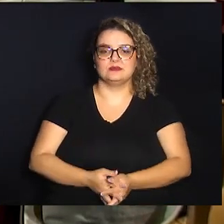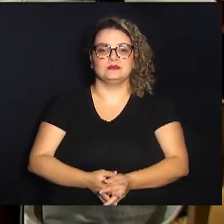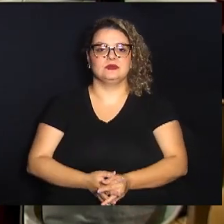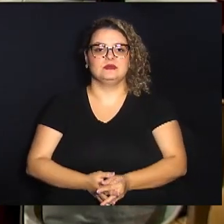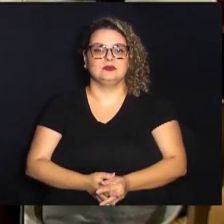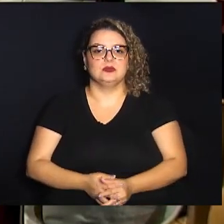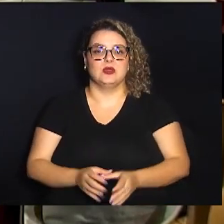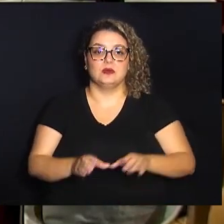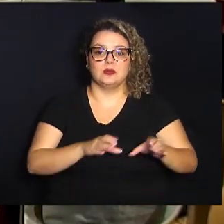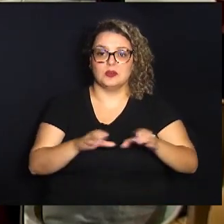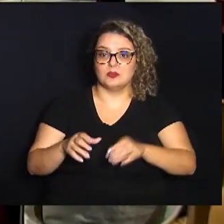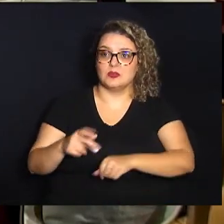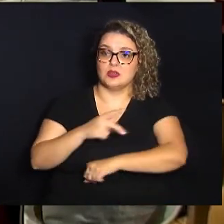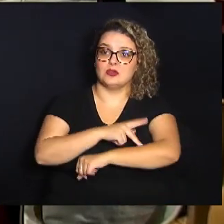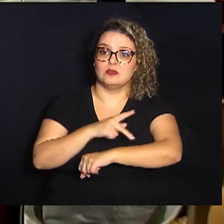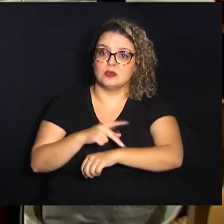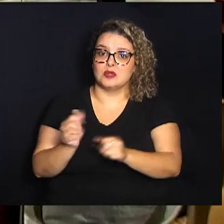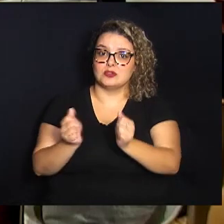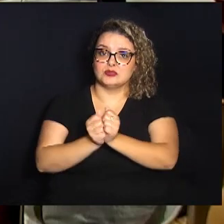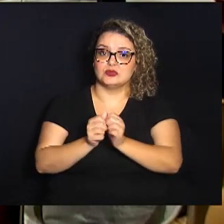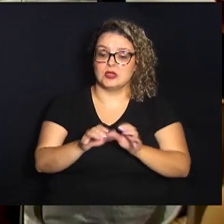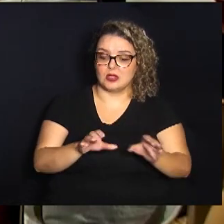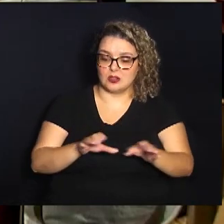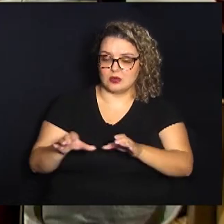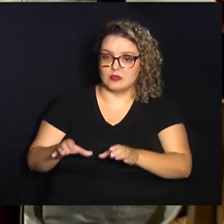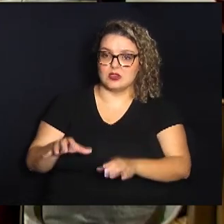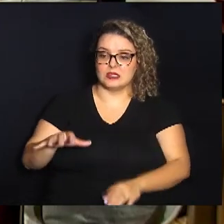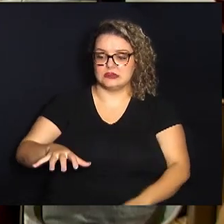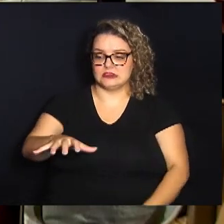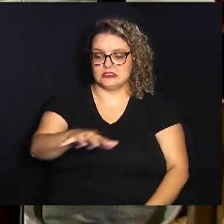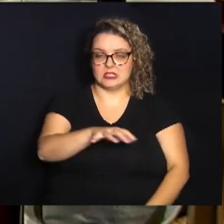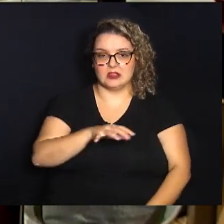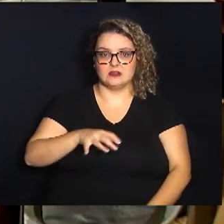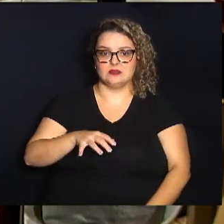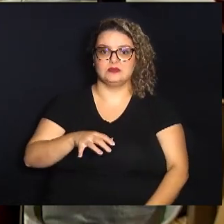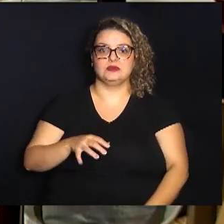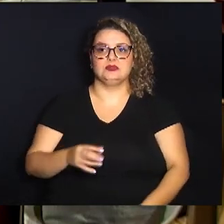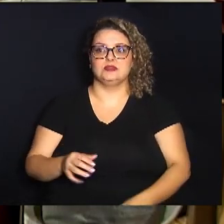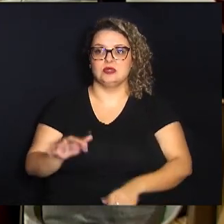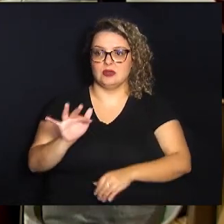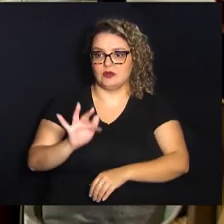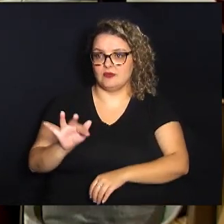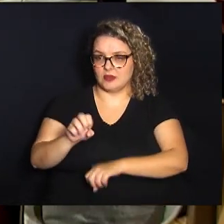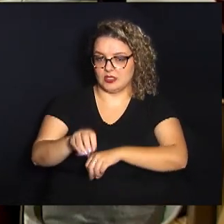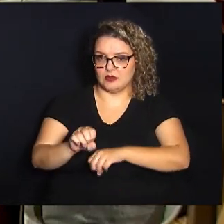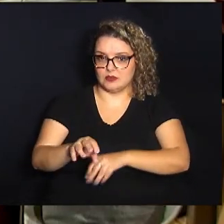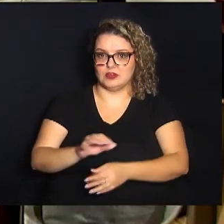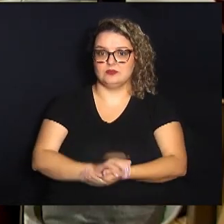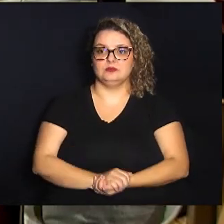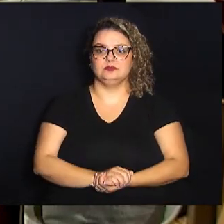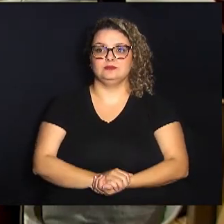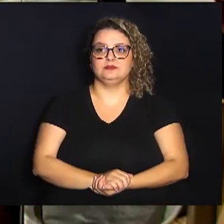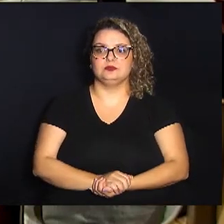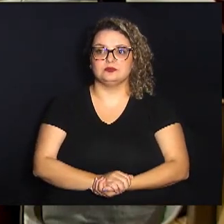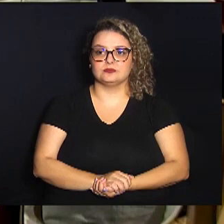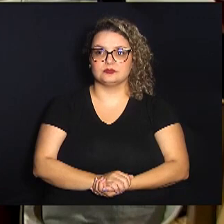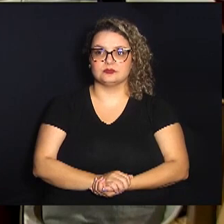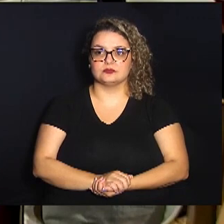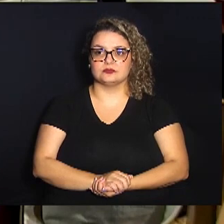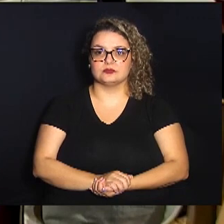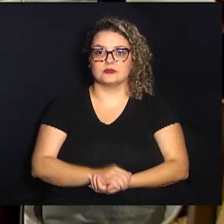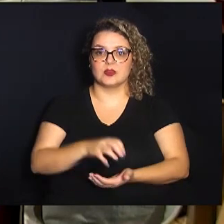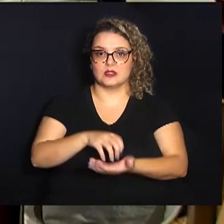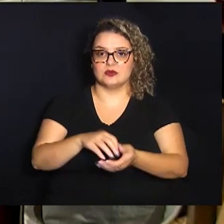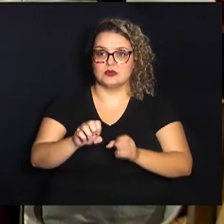coordenador pedagógico junto à coordenadoria setorial de formação e ao centro de formação do centro de